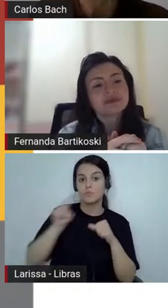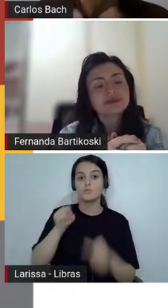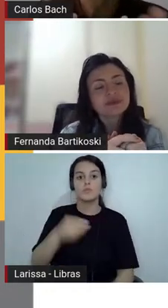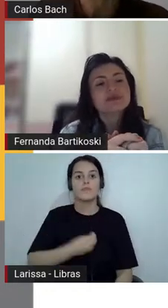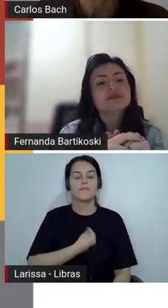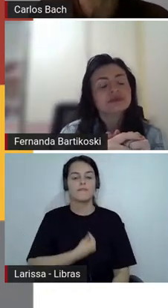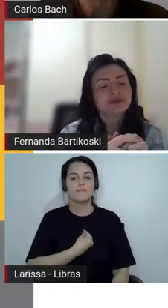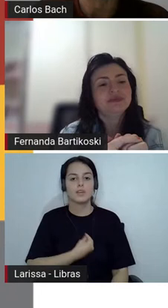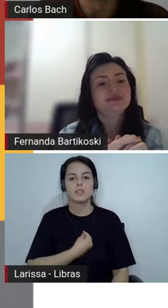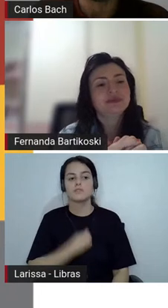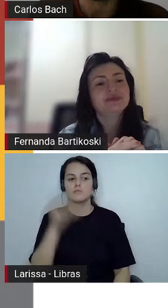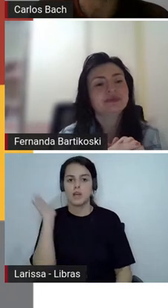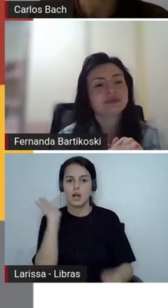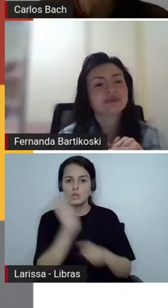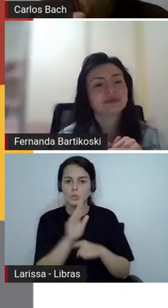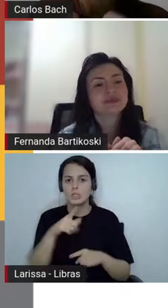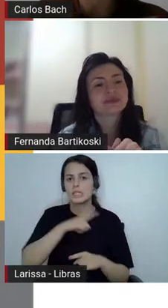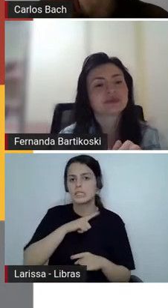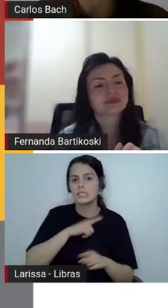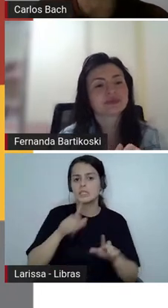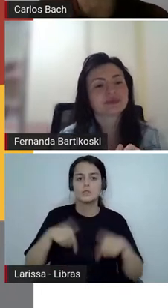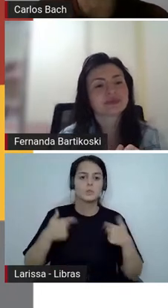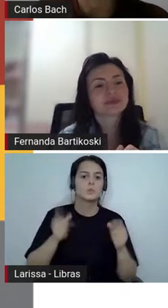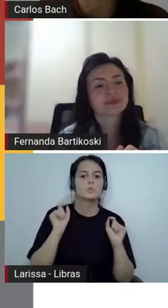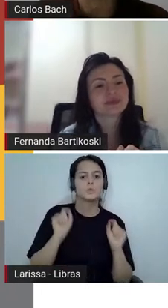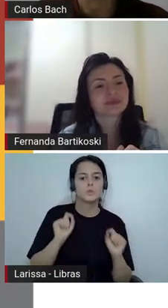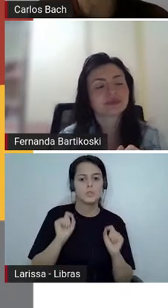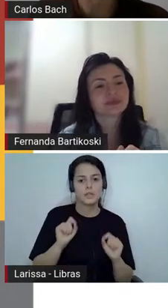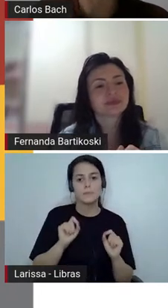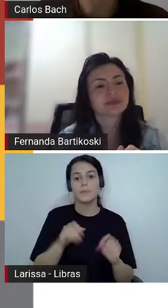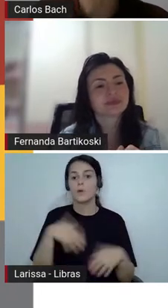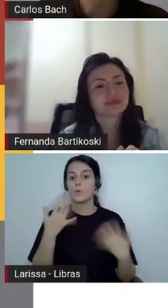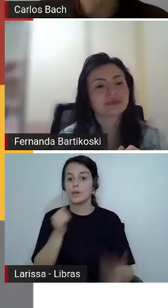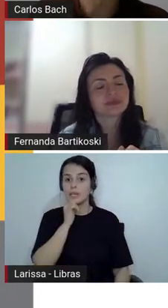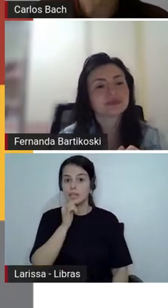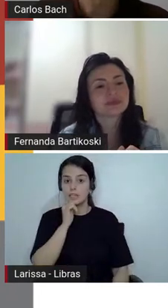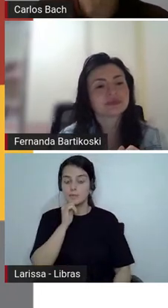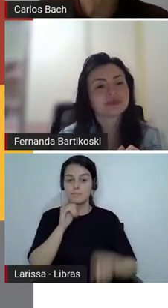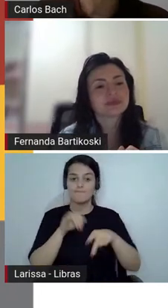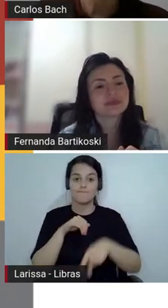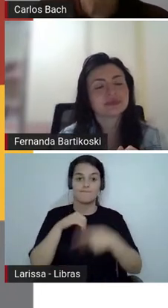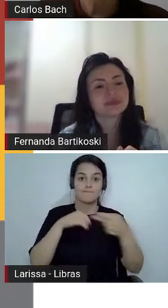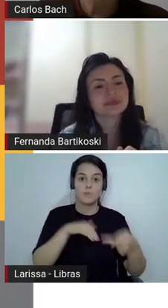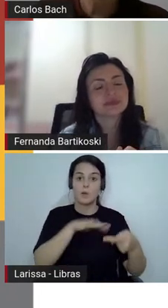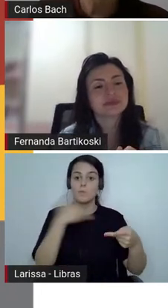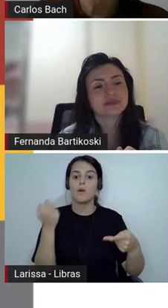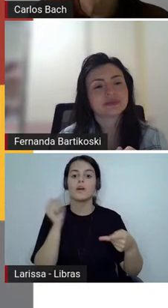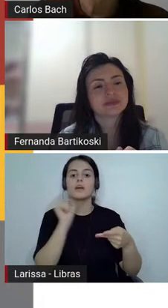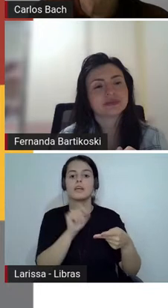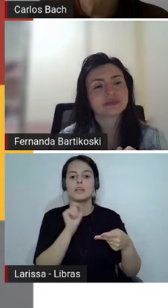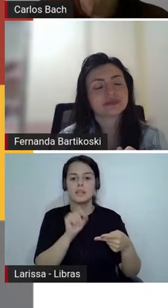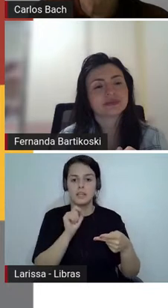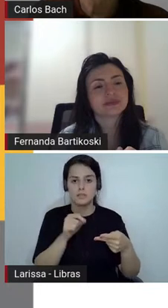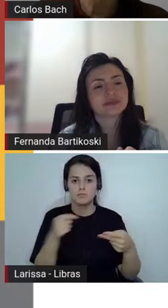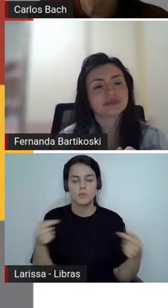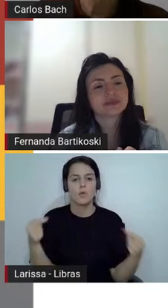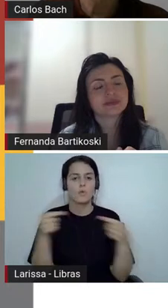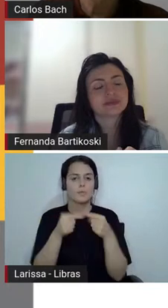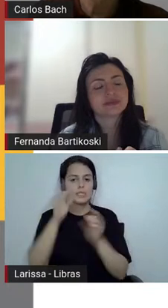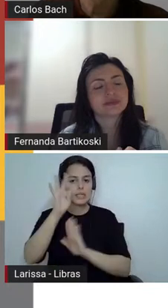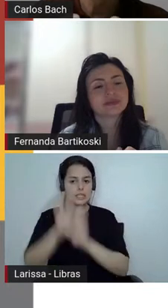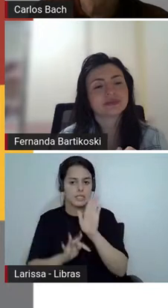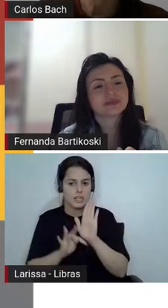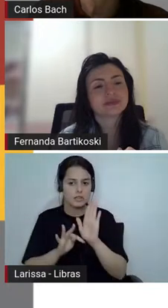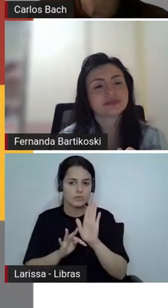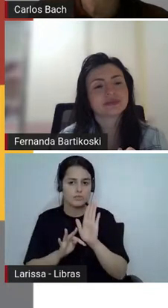dentro dos grupos e vão anotando o o grupo vai dizendo a ideia é que se construa um grande